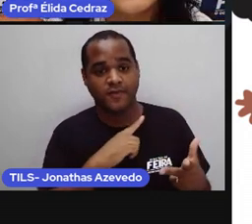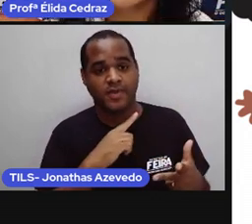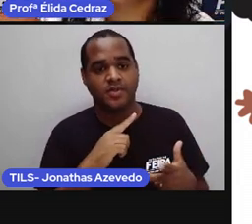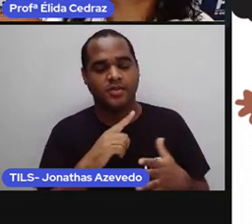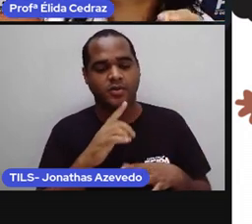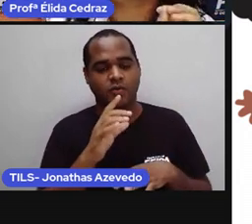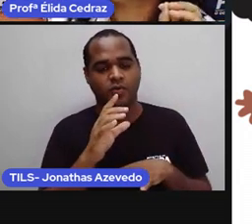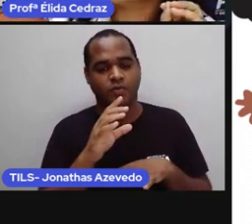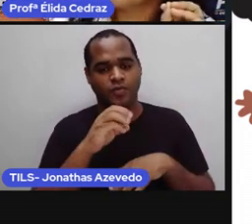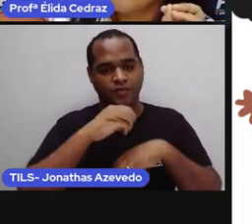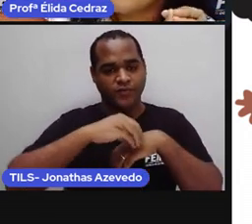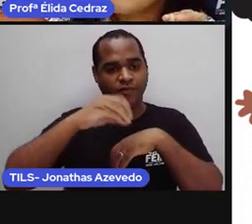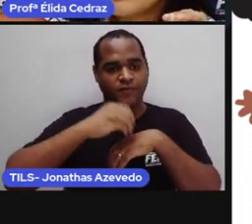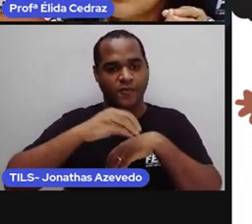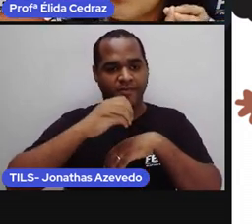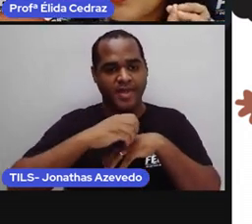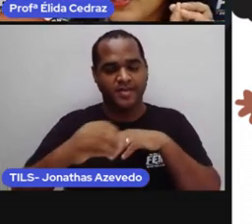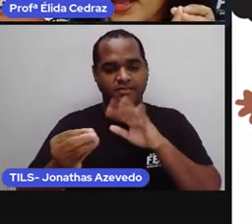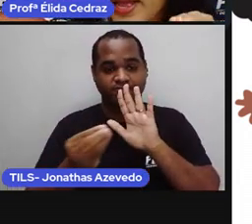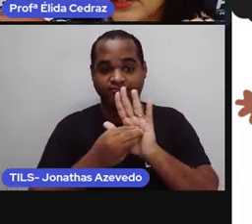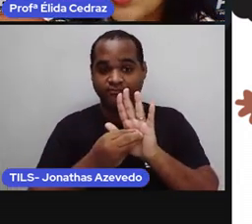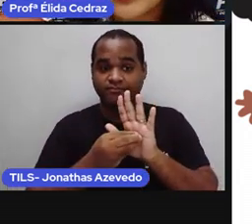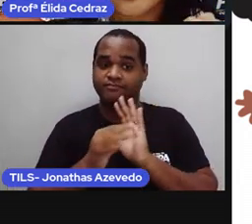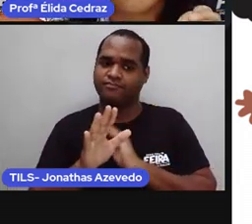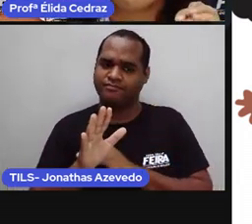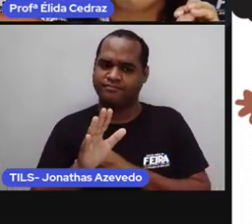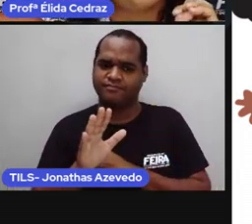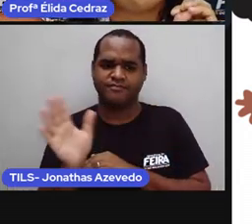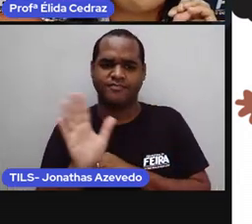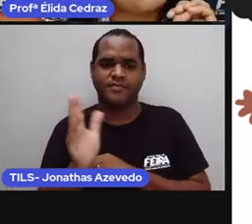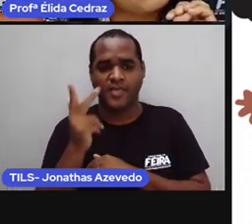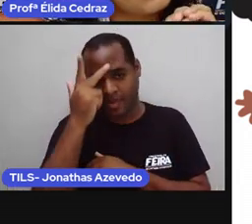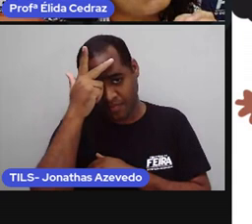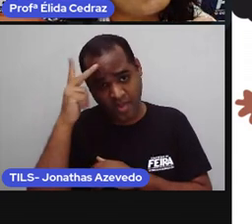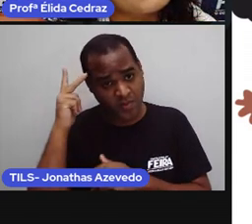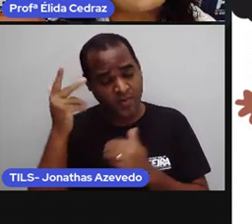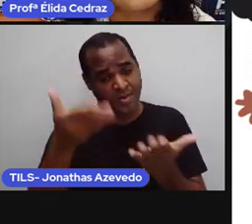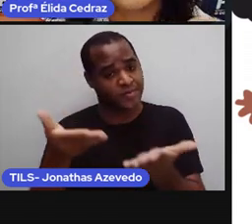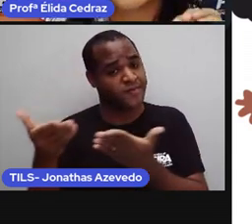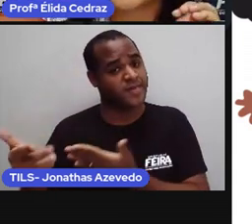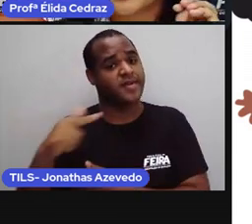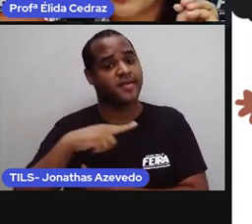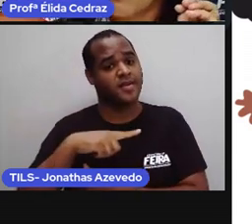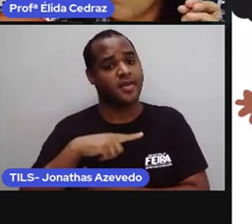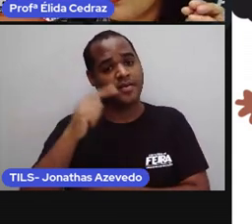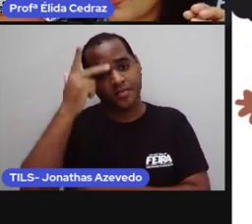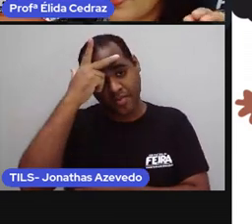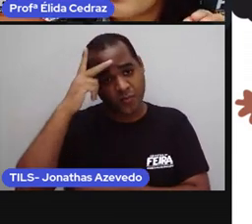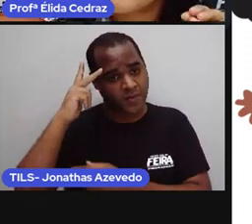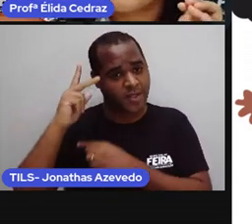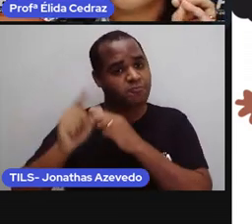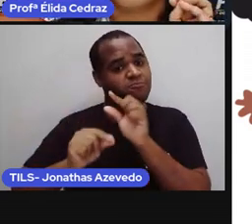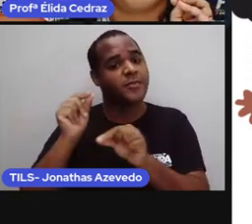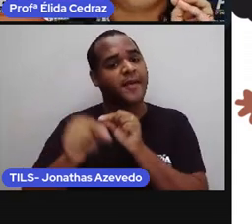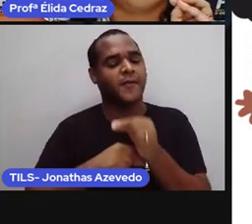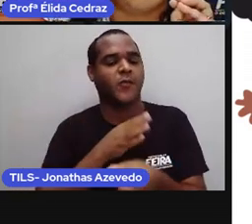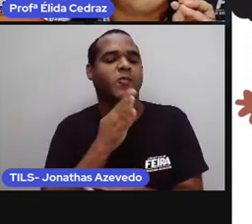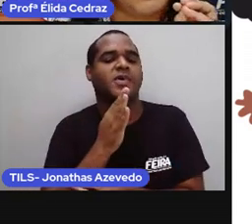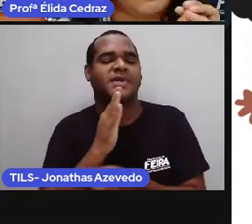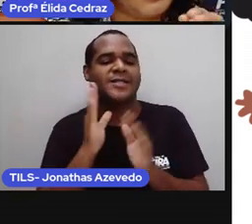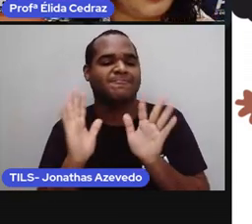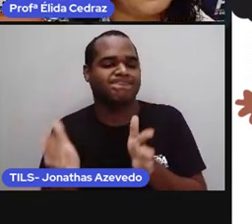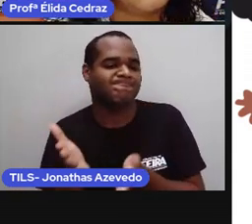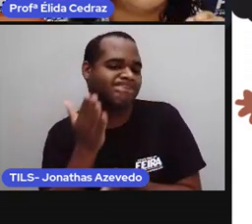se os nossos convidados forem pessoas que já conhecem a